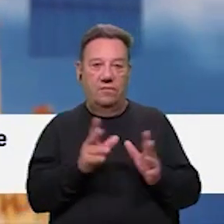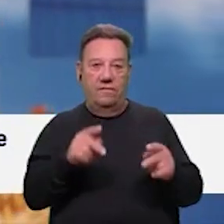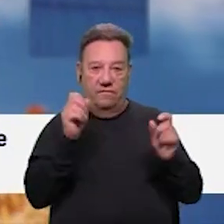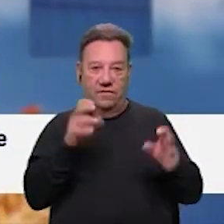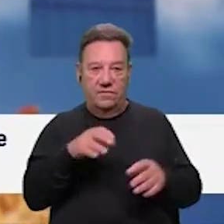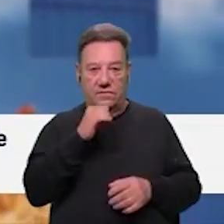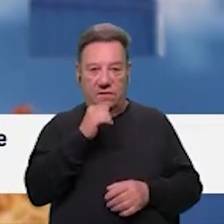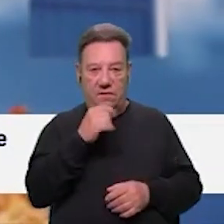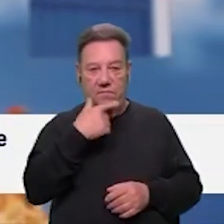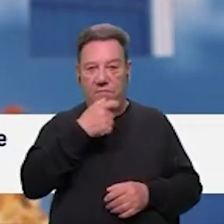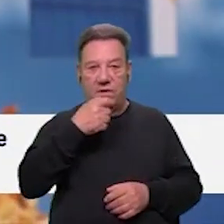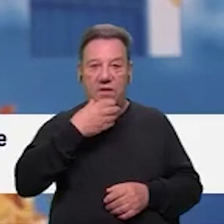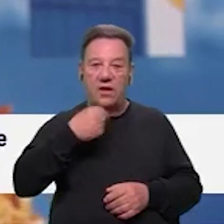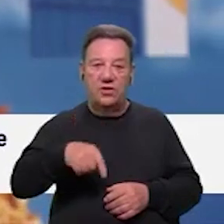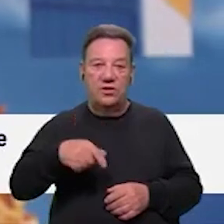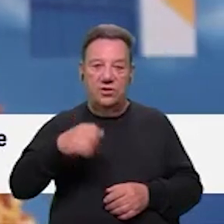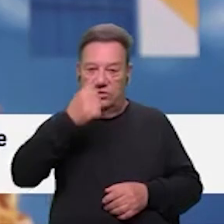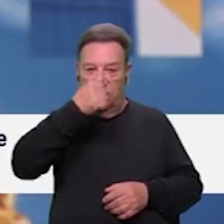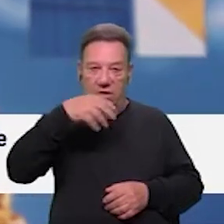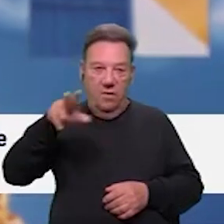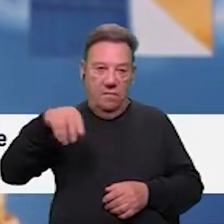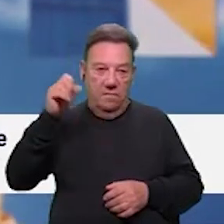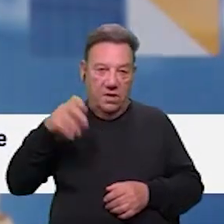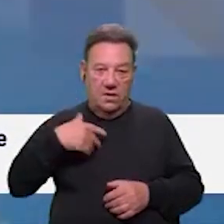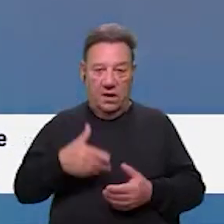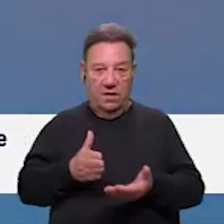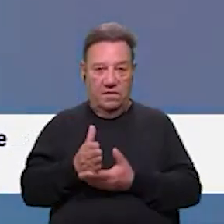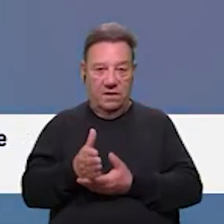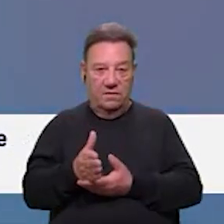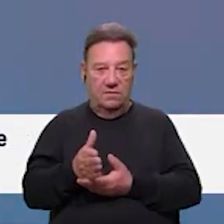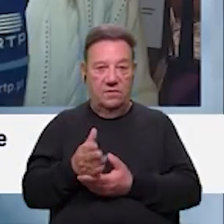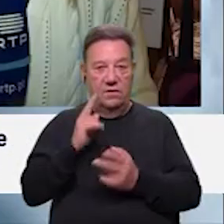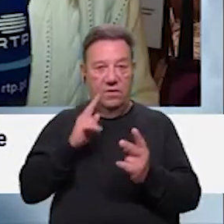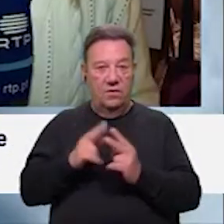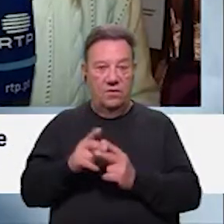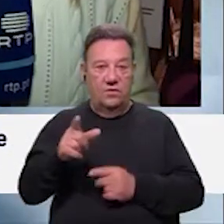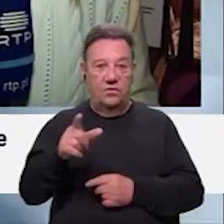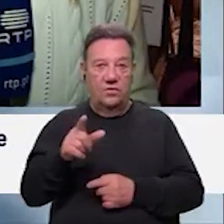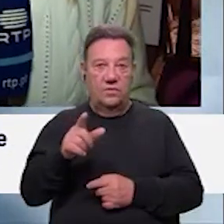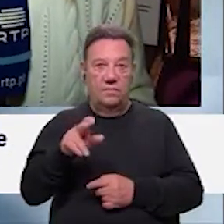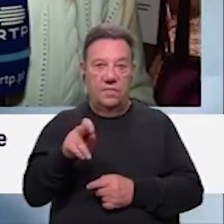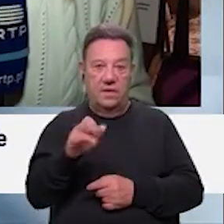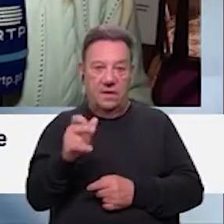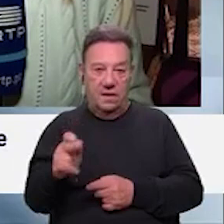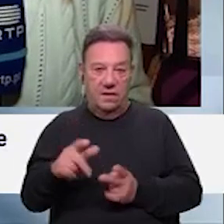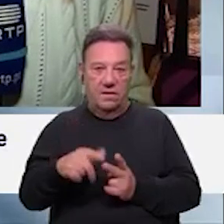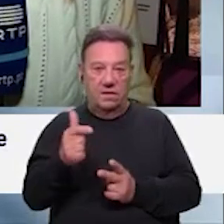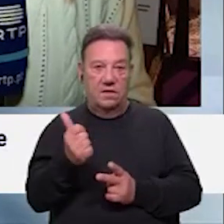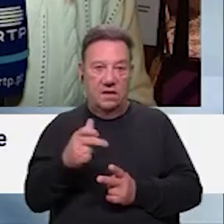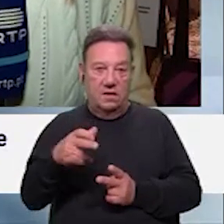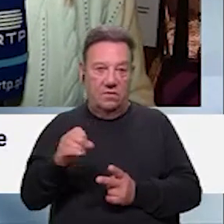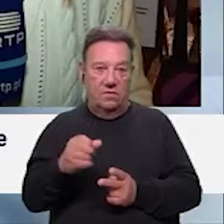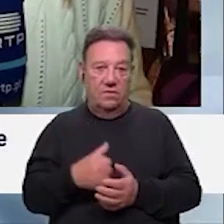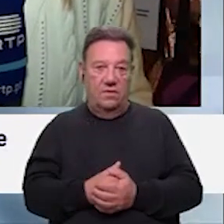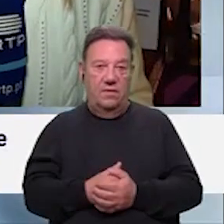promete um Natal cheio de magia. É para lá que seguimos agora em direto ao encontro dos jornalistas Mariana Moraes e Tiago MP